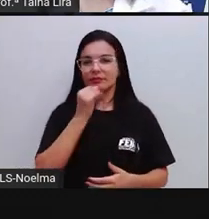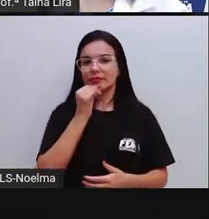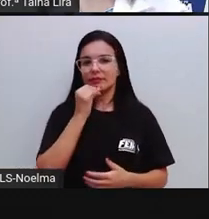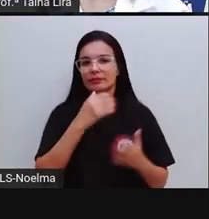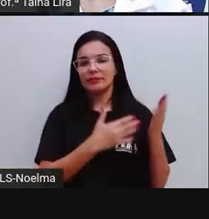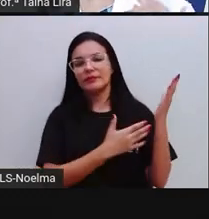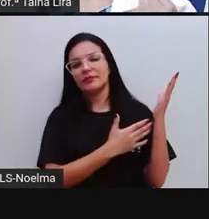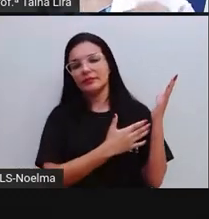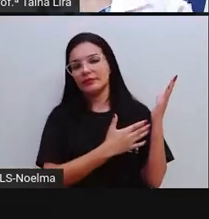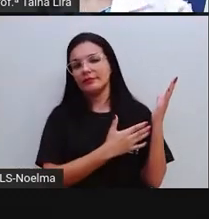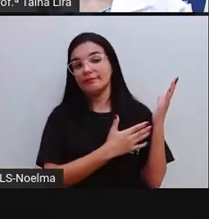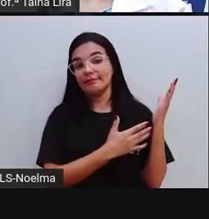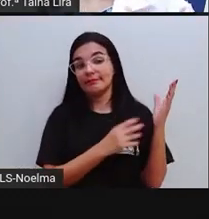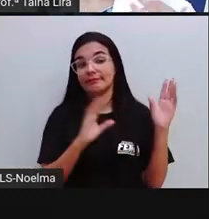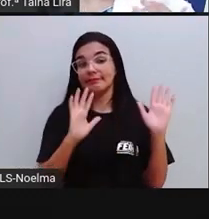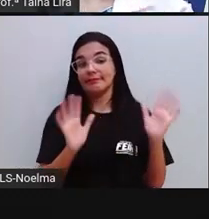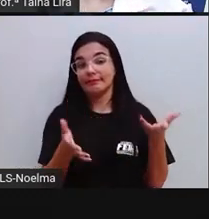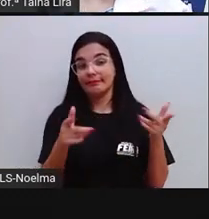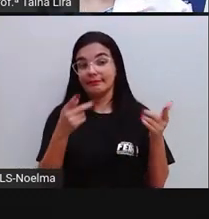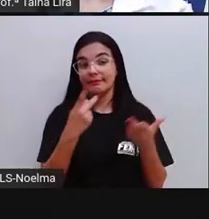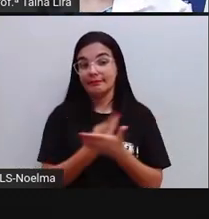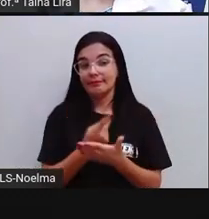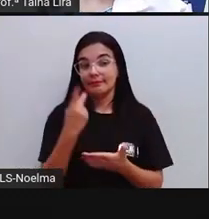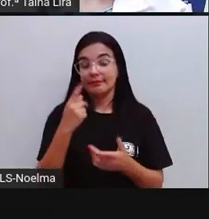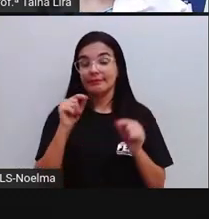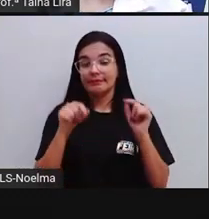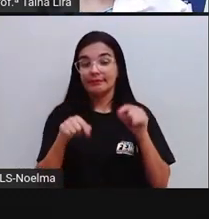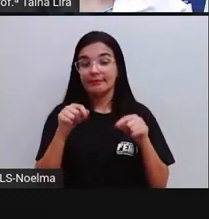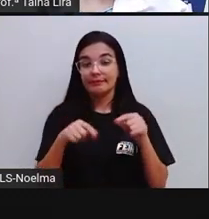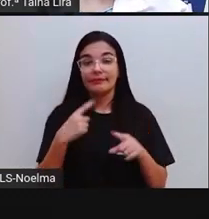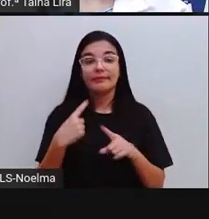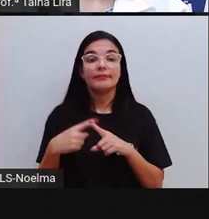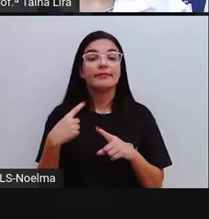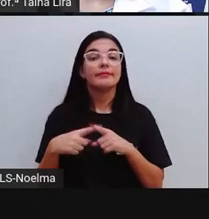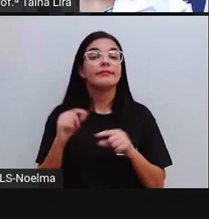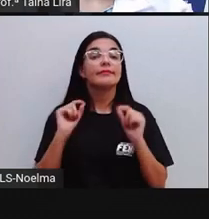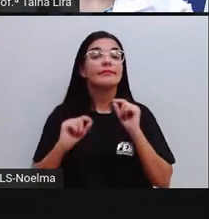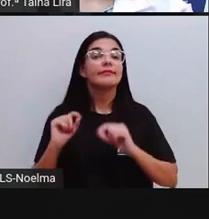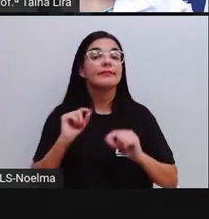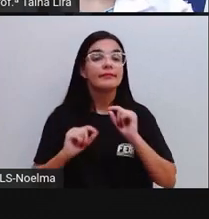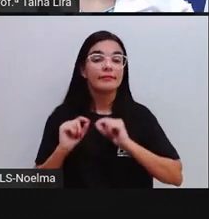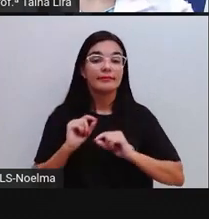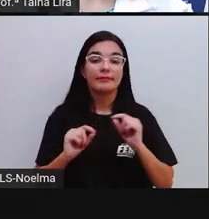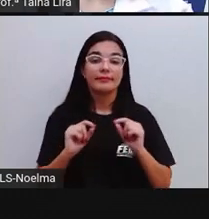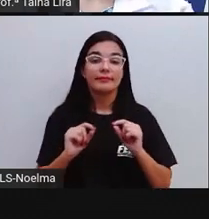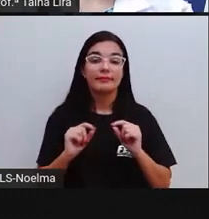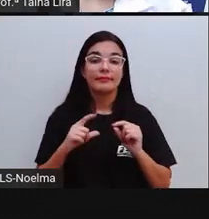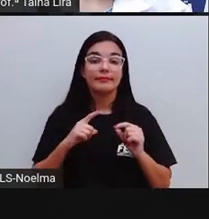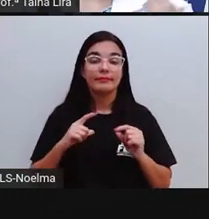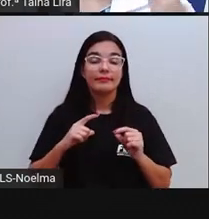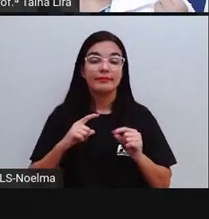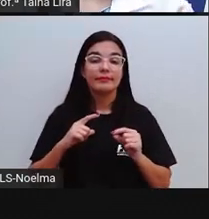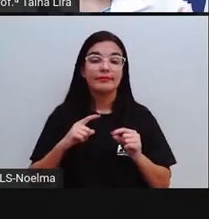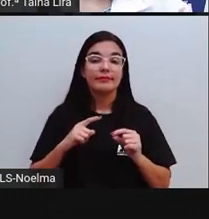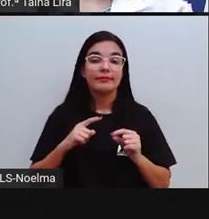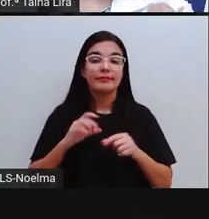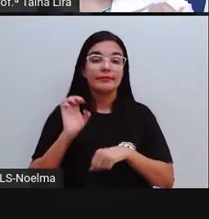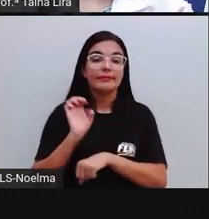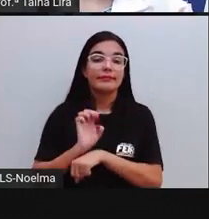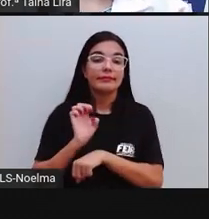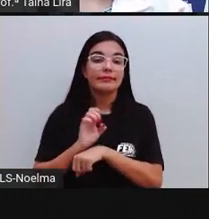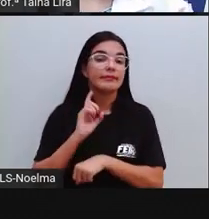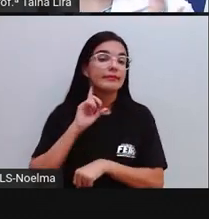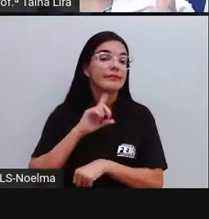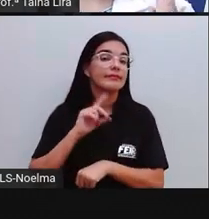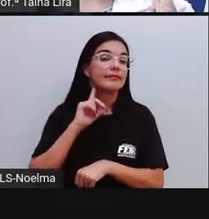ambientais que ocorreram por causa de um acidente que teve no estado de